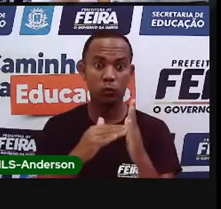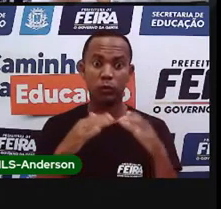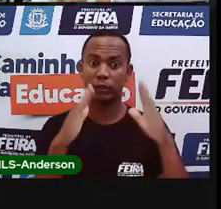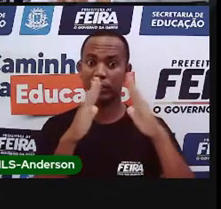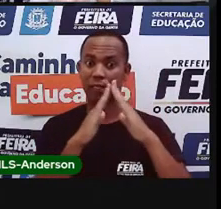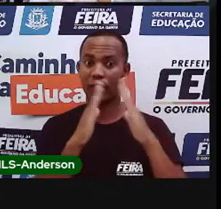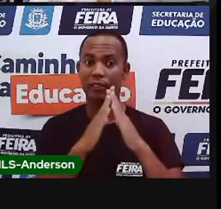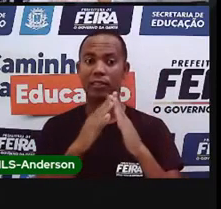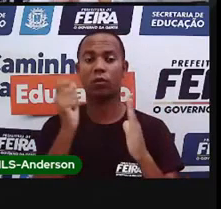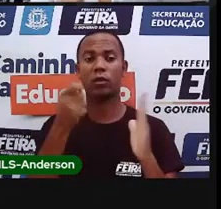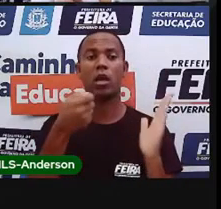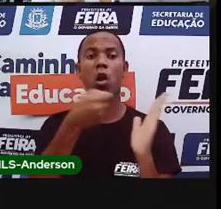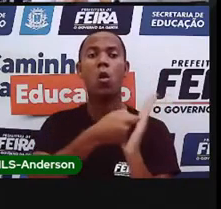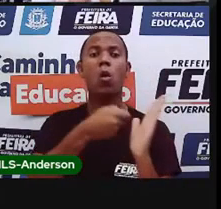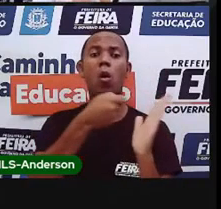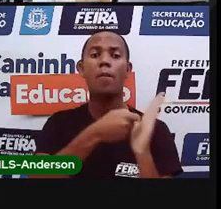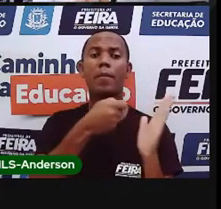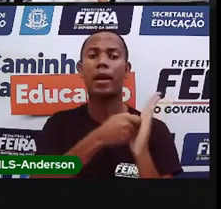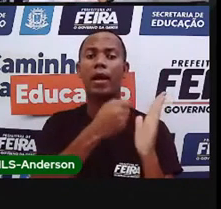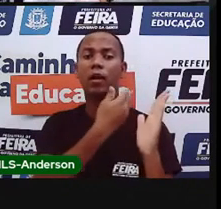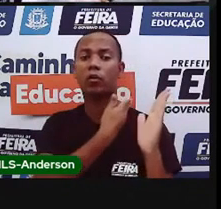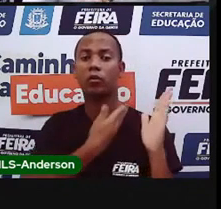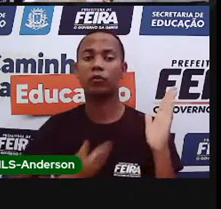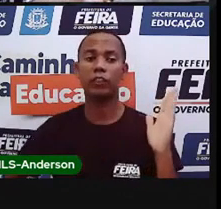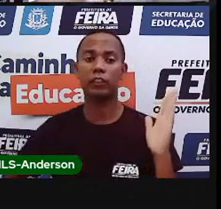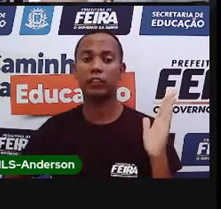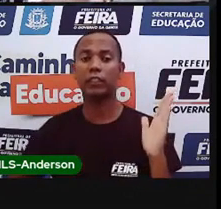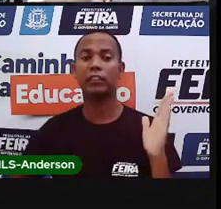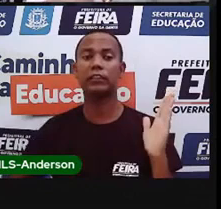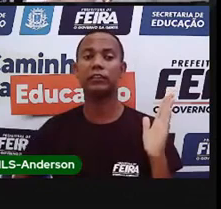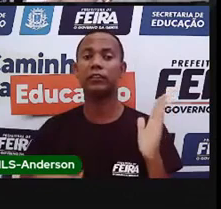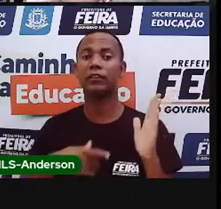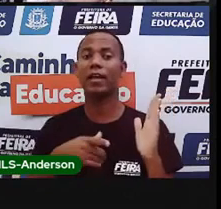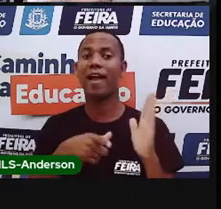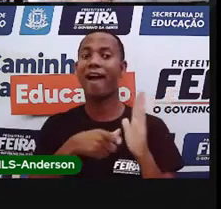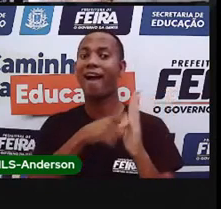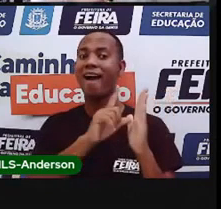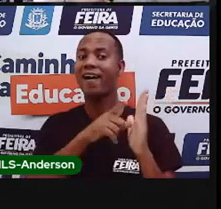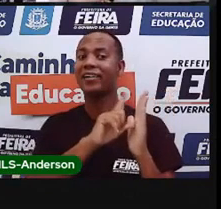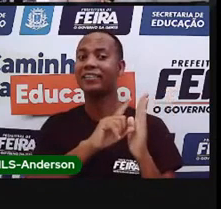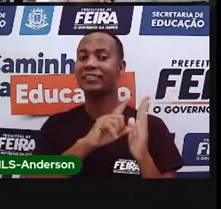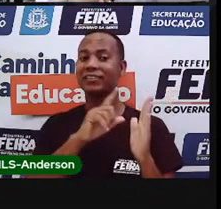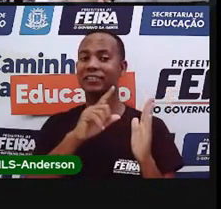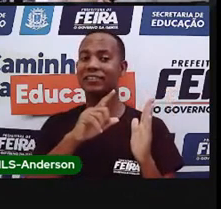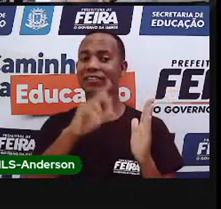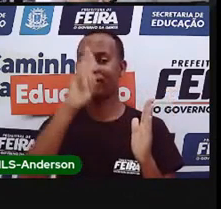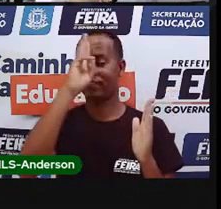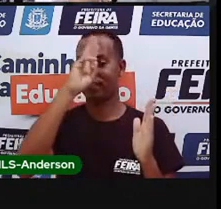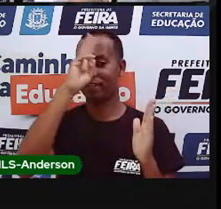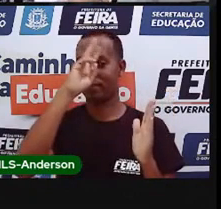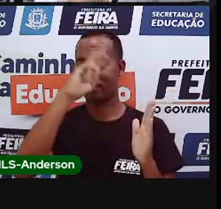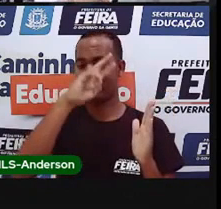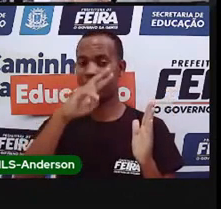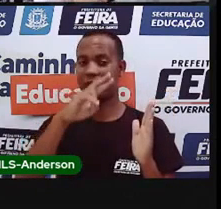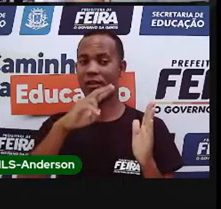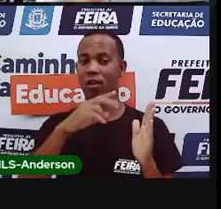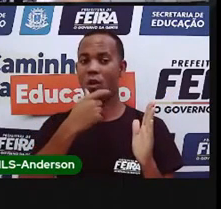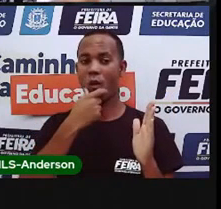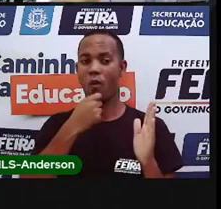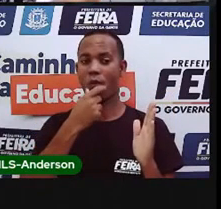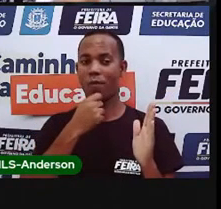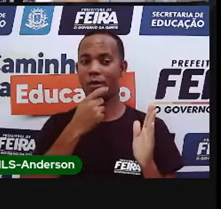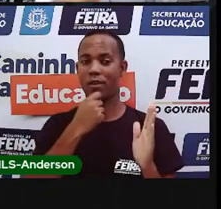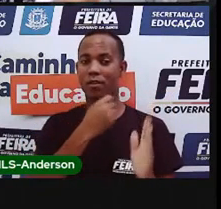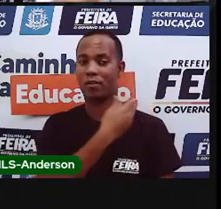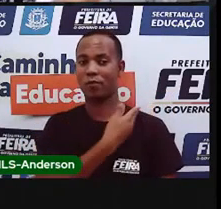cobrar para que os governantes, aqueles, aqueles daquela foto, ó, da aula de linguagem